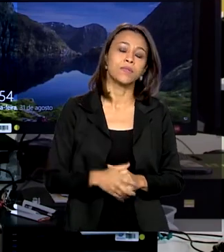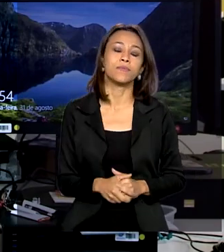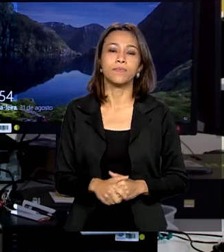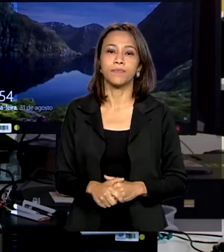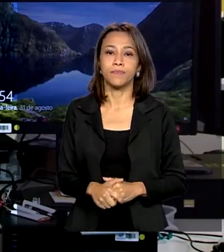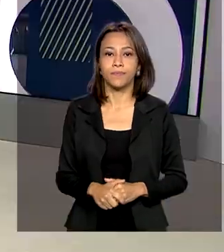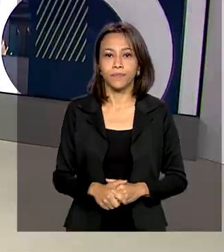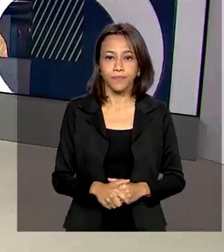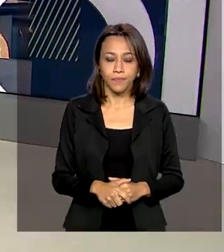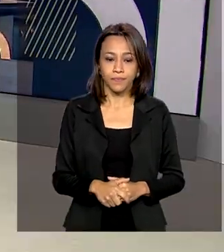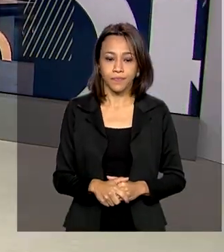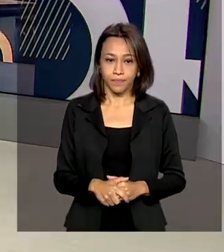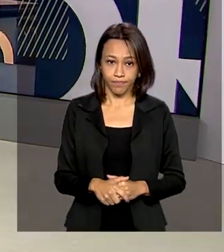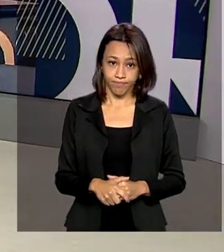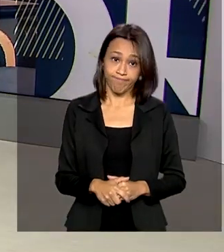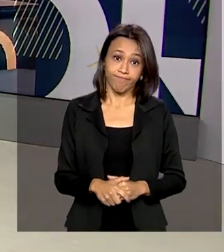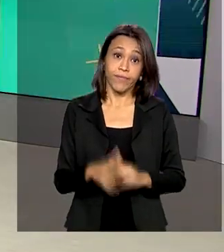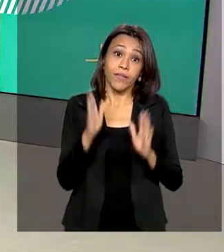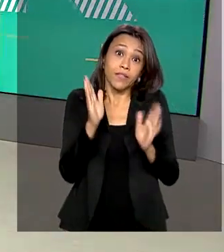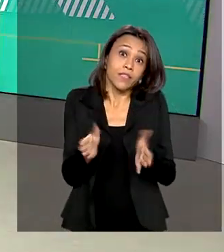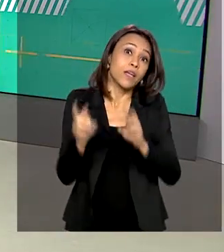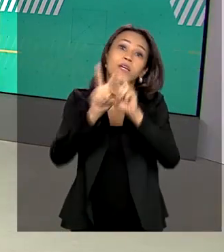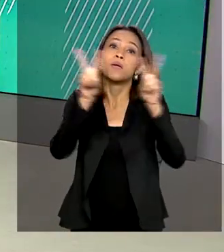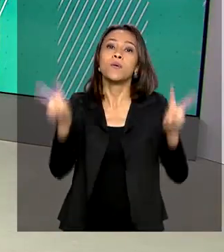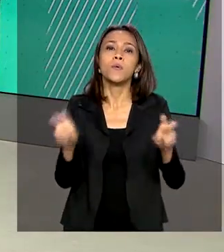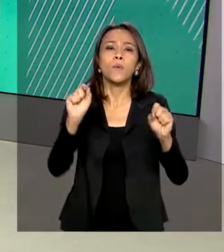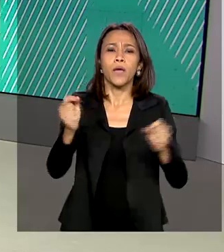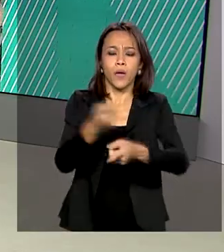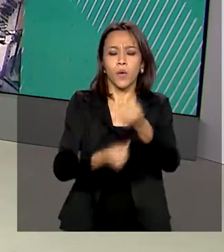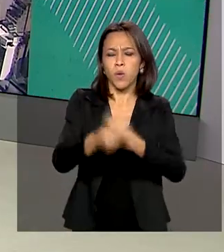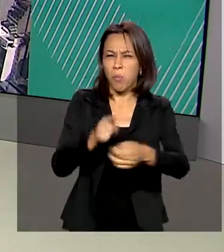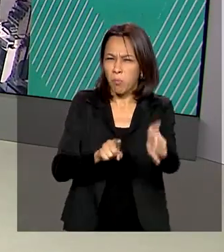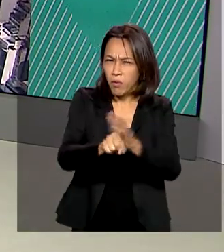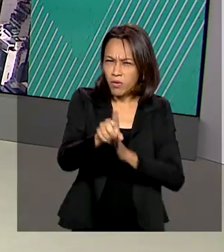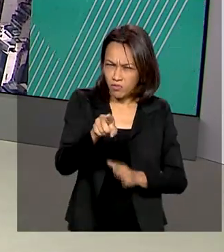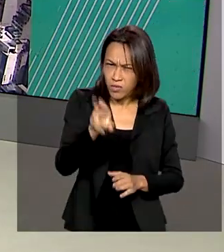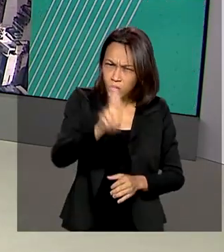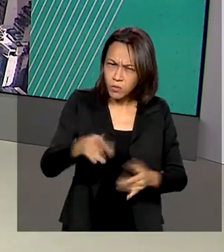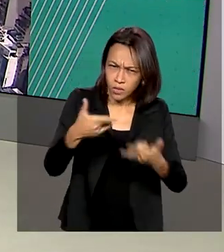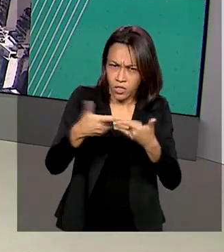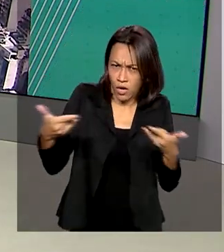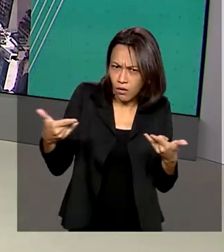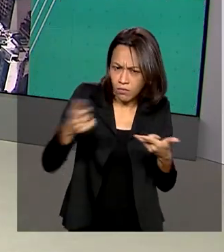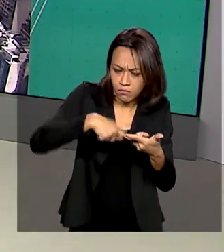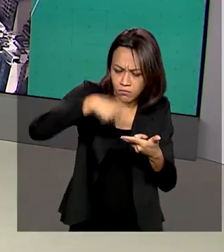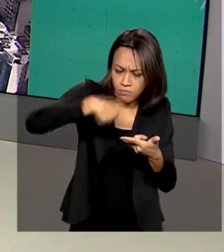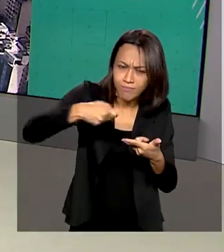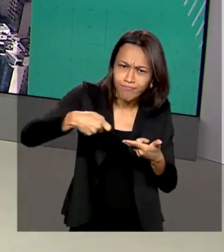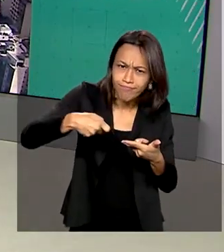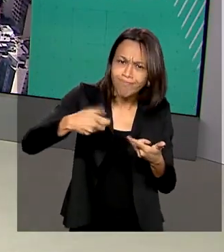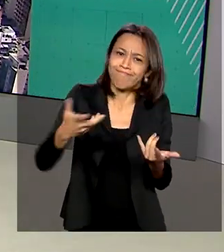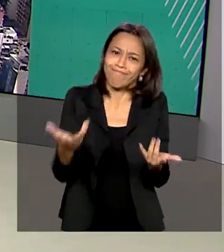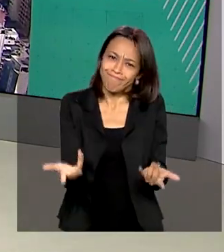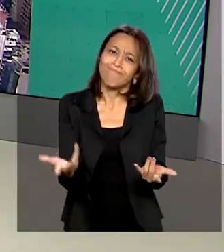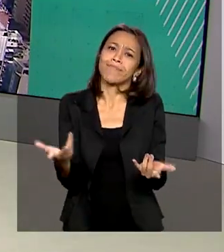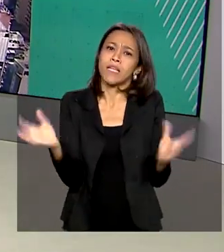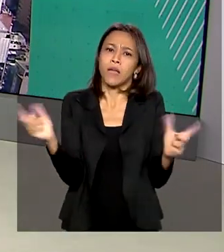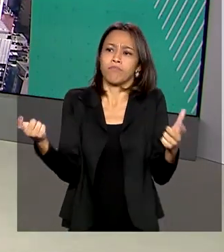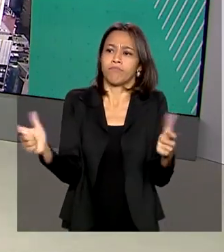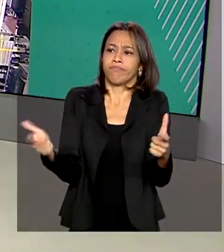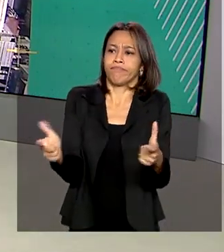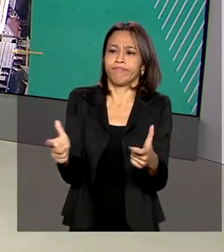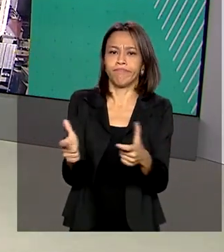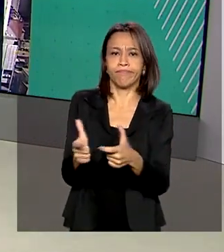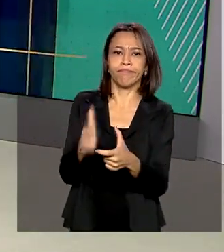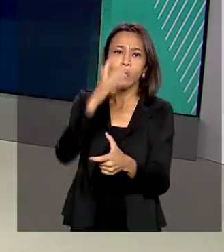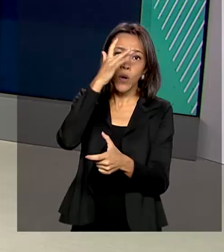Governo Agora. E já que o assunto é economia, uma pergunta. Você ainda usa cheques? Pois é, apesar de ser cada vez menor o número de